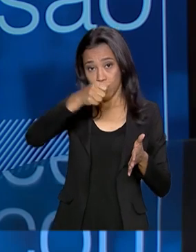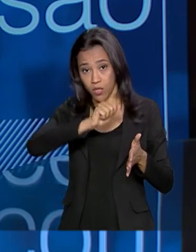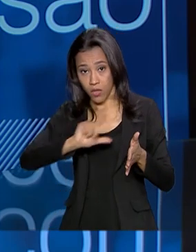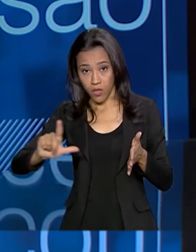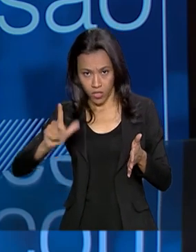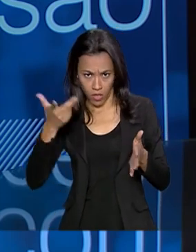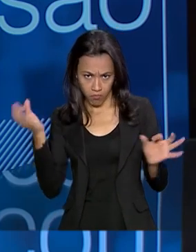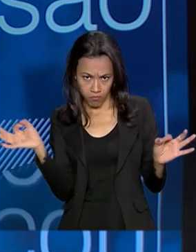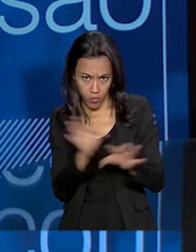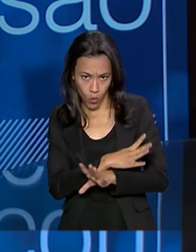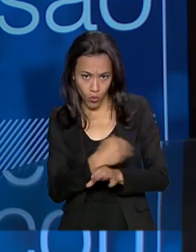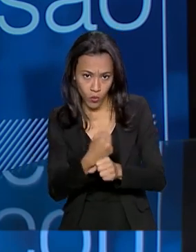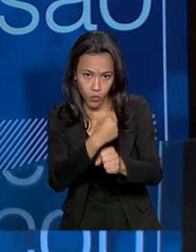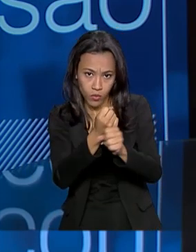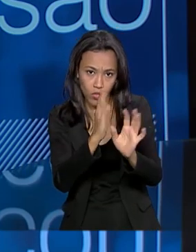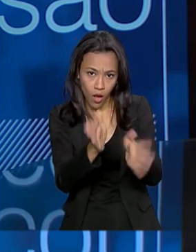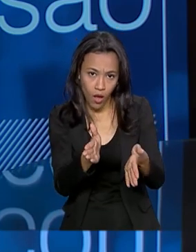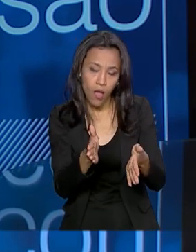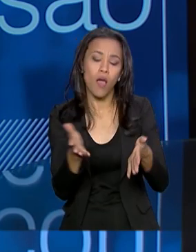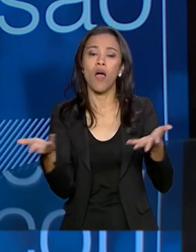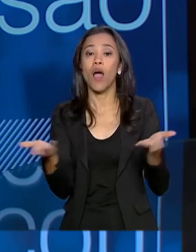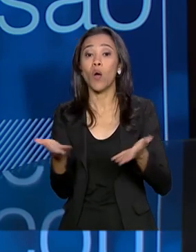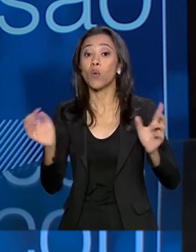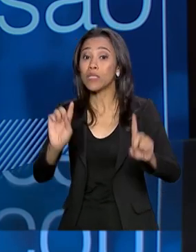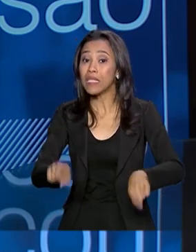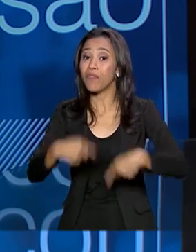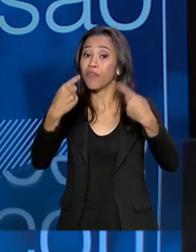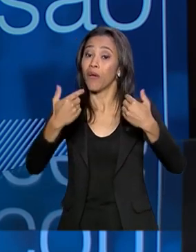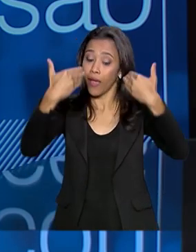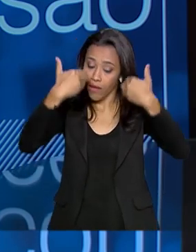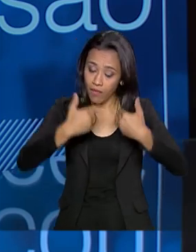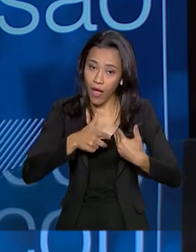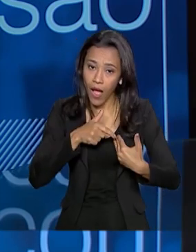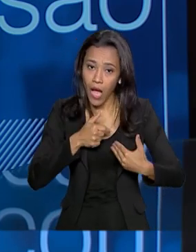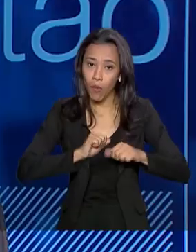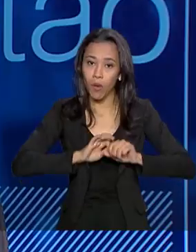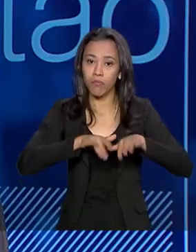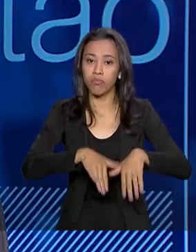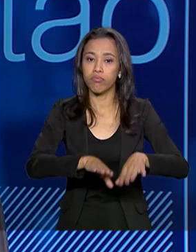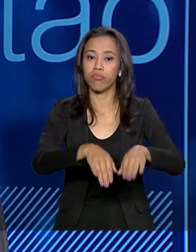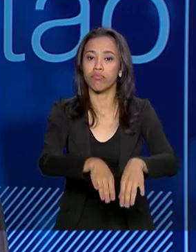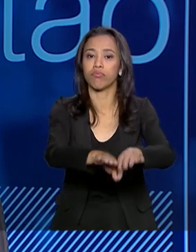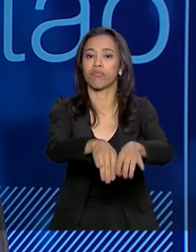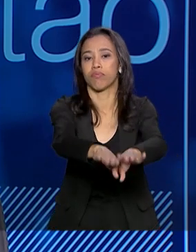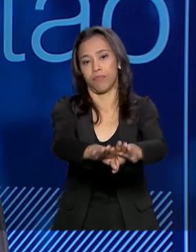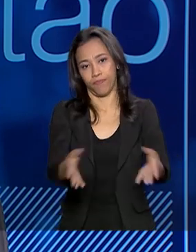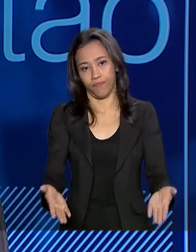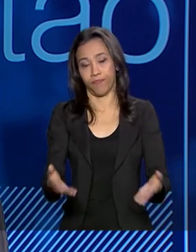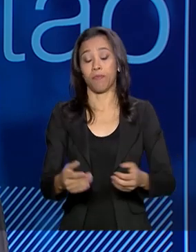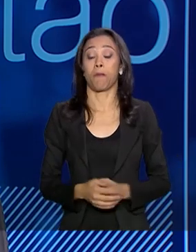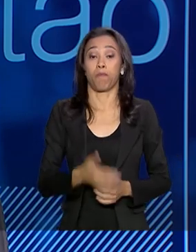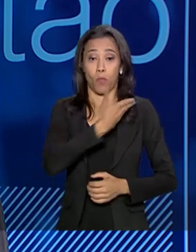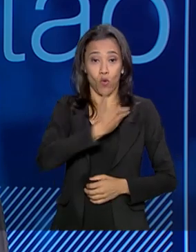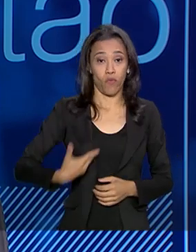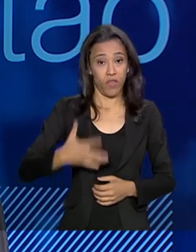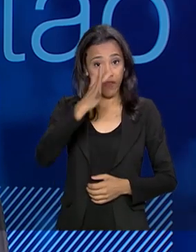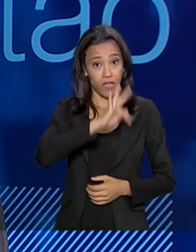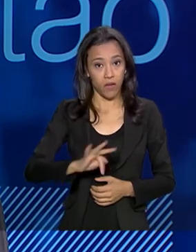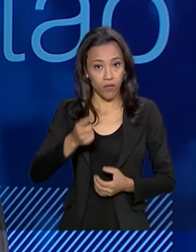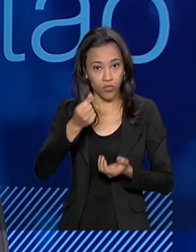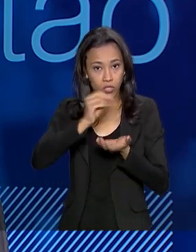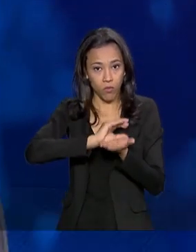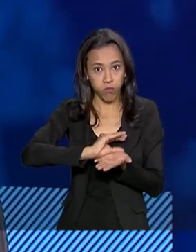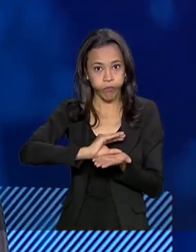colocar o projeto para funcionar. Isso. O governo federal investiu muito nesse